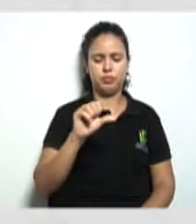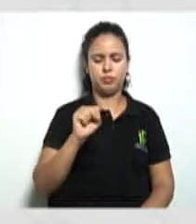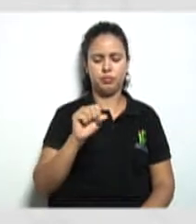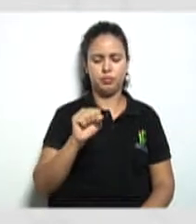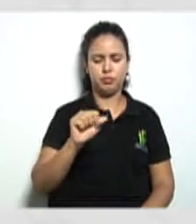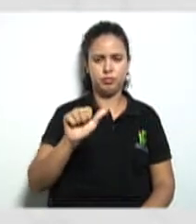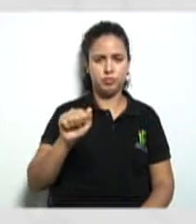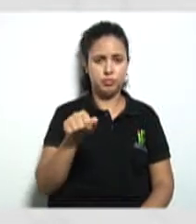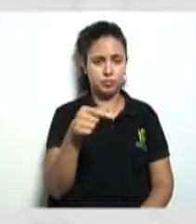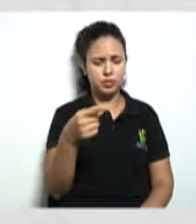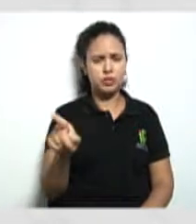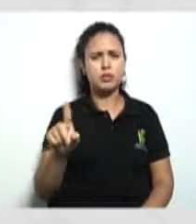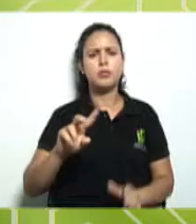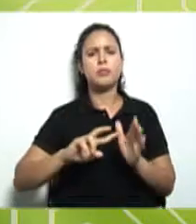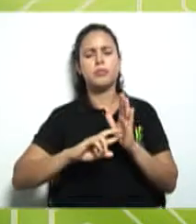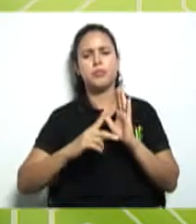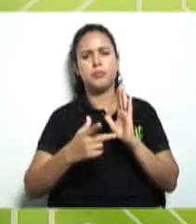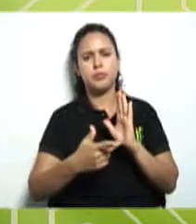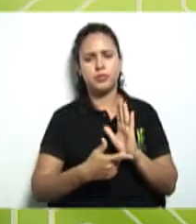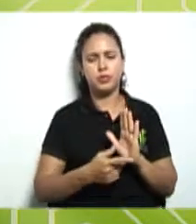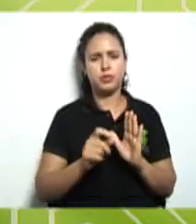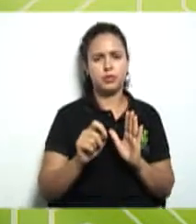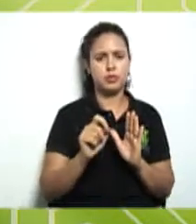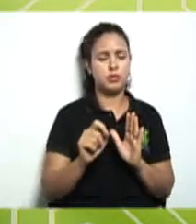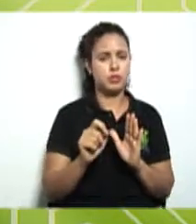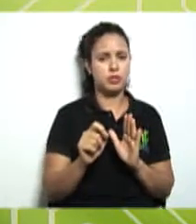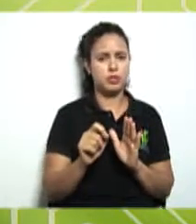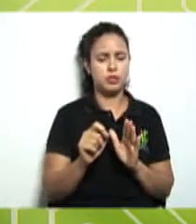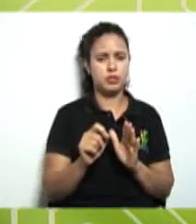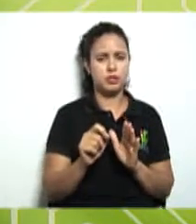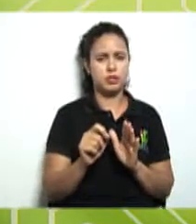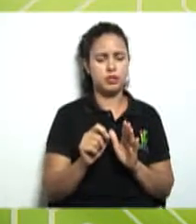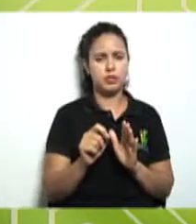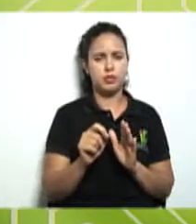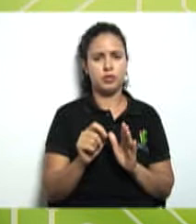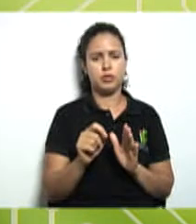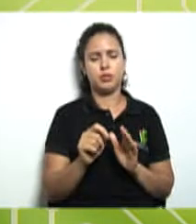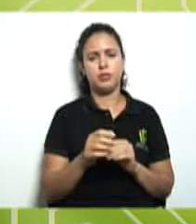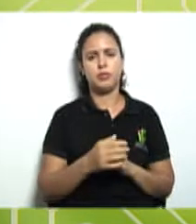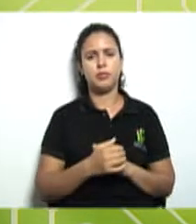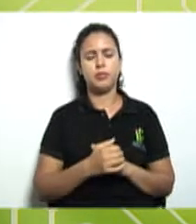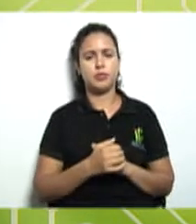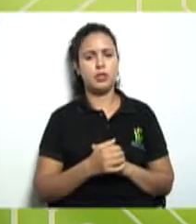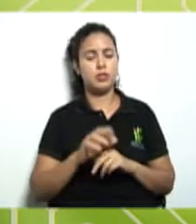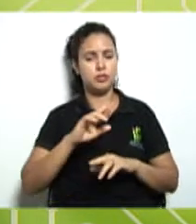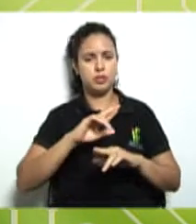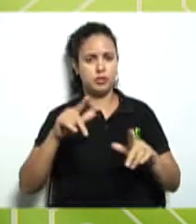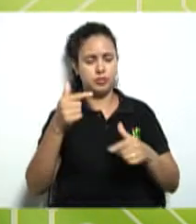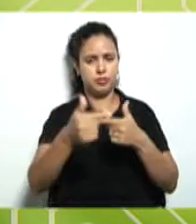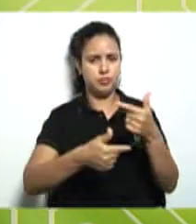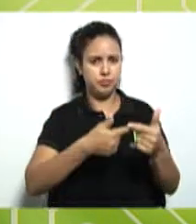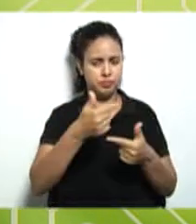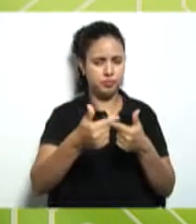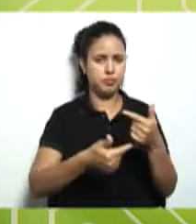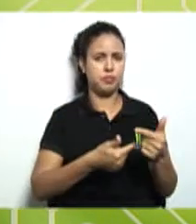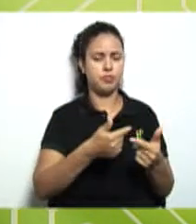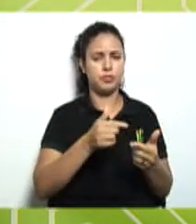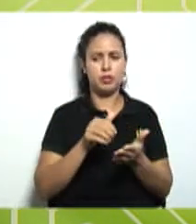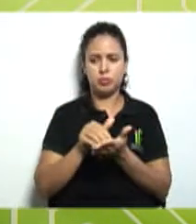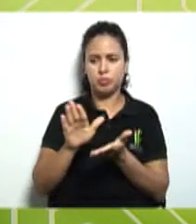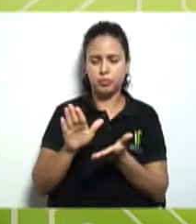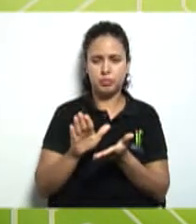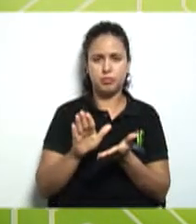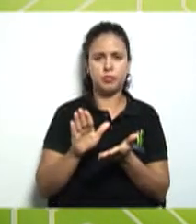que seria essa demissão aqui é diferentemente daquela questão da relação de trabalho né quando nós falamos da relação de trabalho a questão de demissão